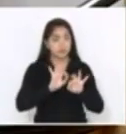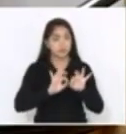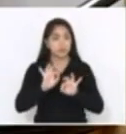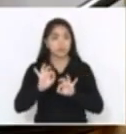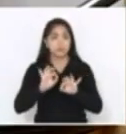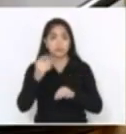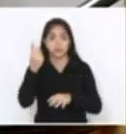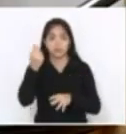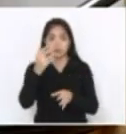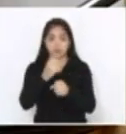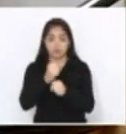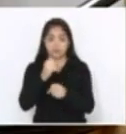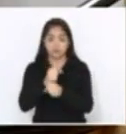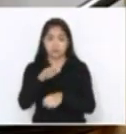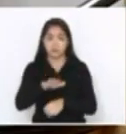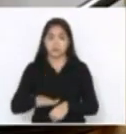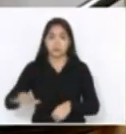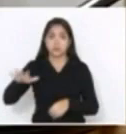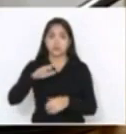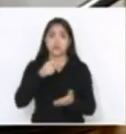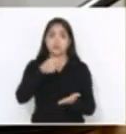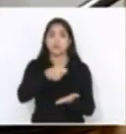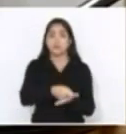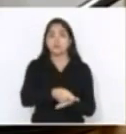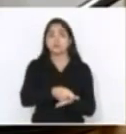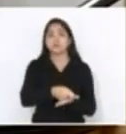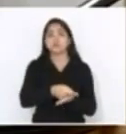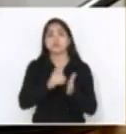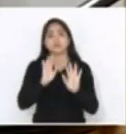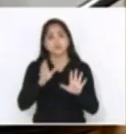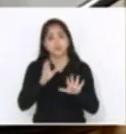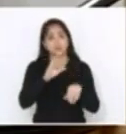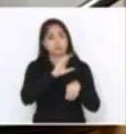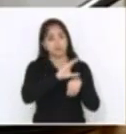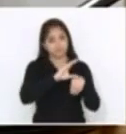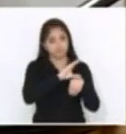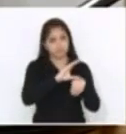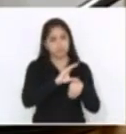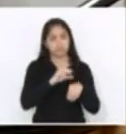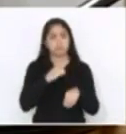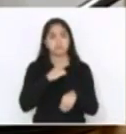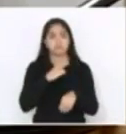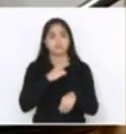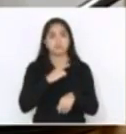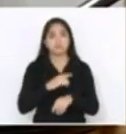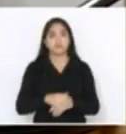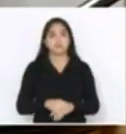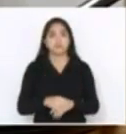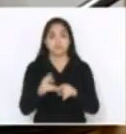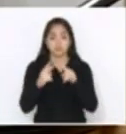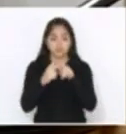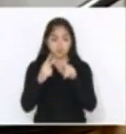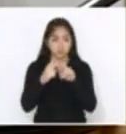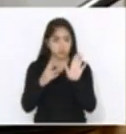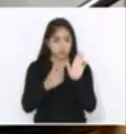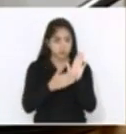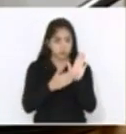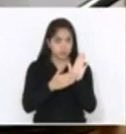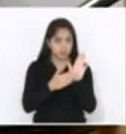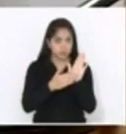orçamento regional impositivo, que já está na Constituição. As duas propostas